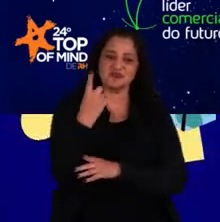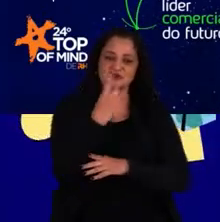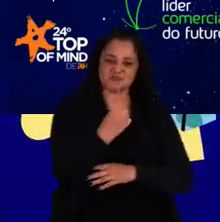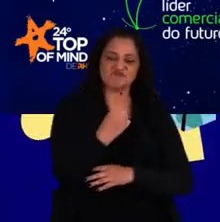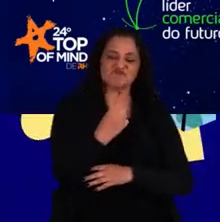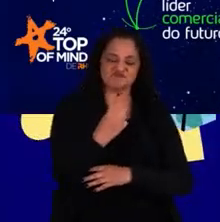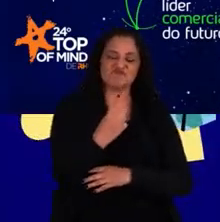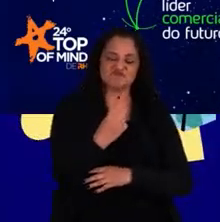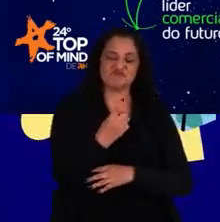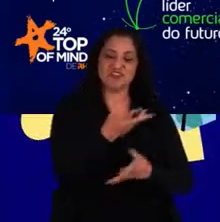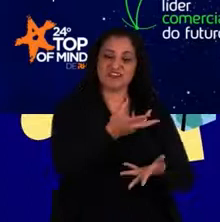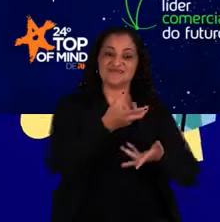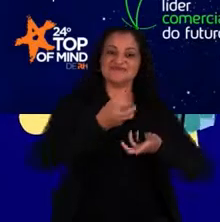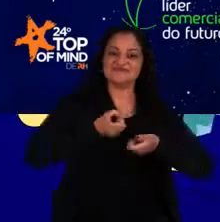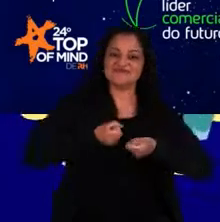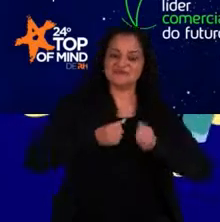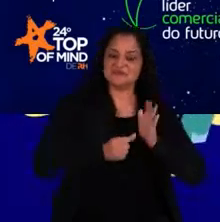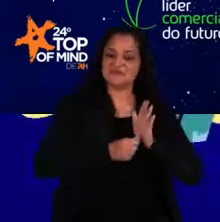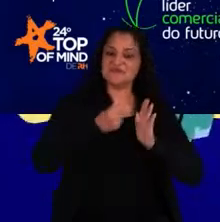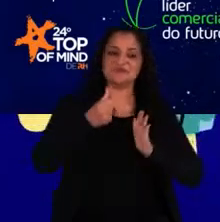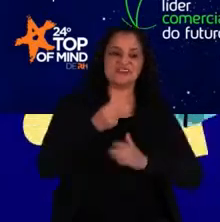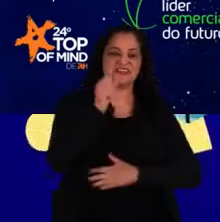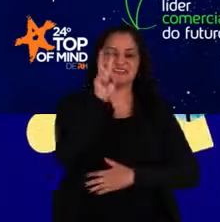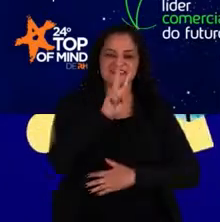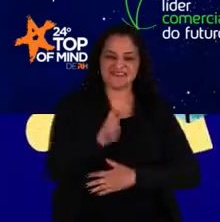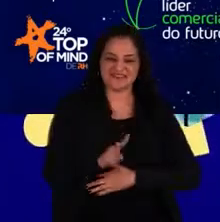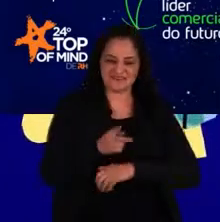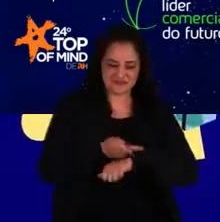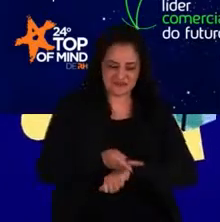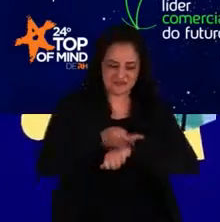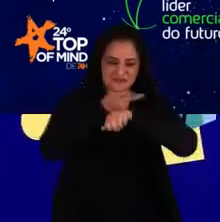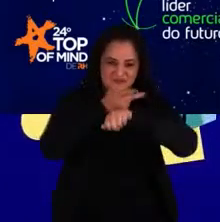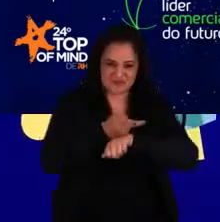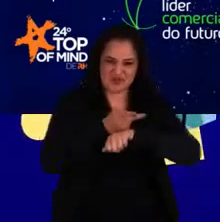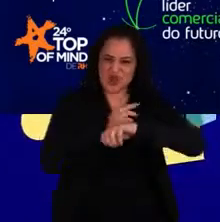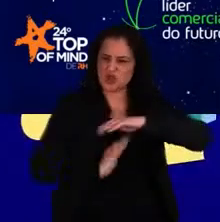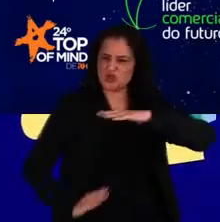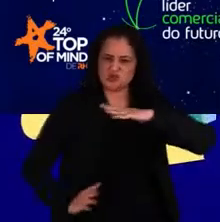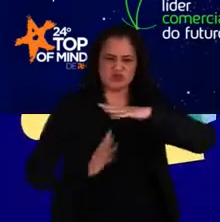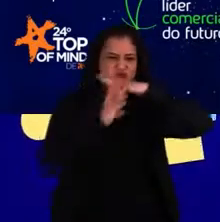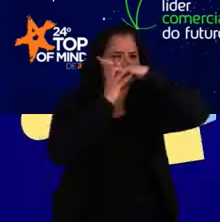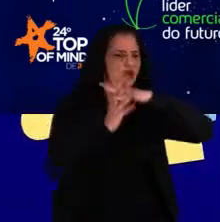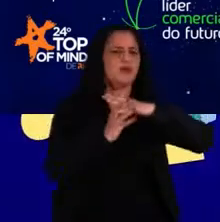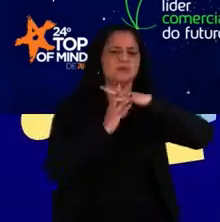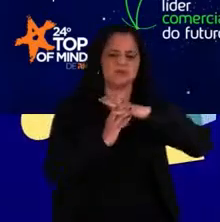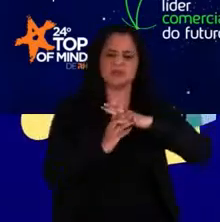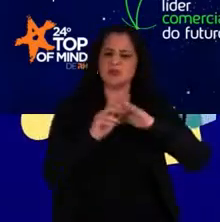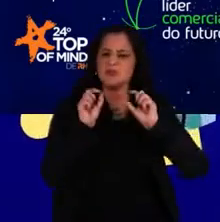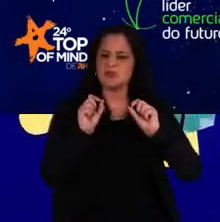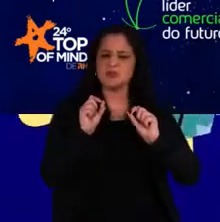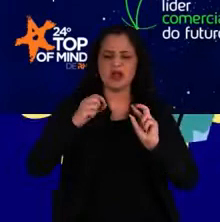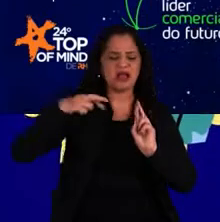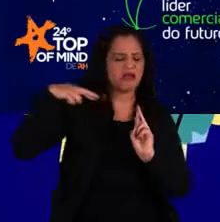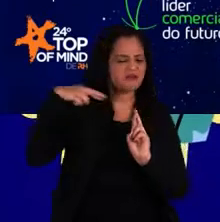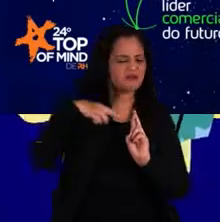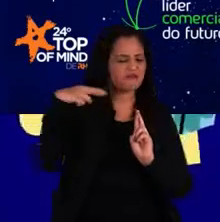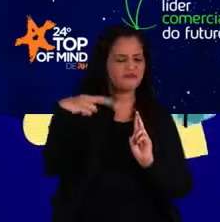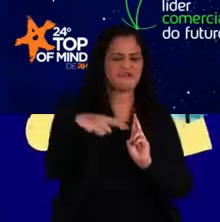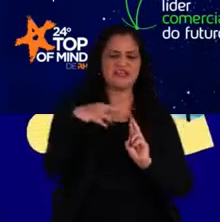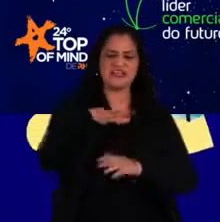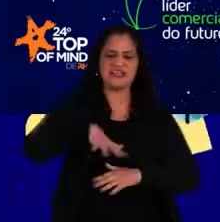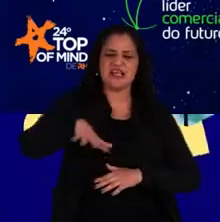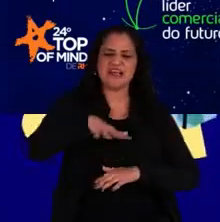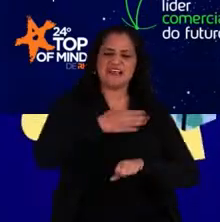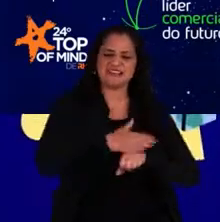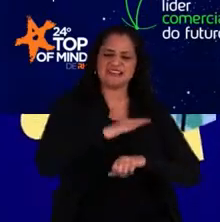E aí sim, é onde recebemos, pela primeira vez, o prêmio Top of Mind como sendo a maior referência na área de